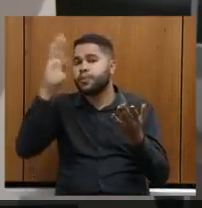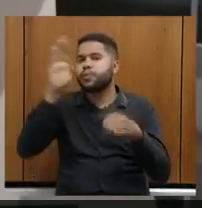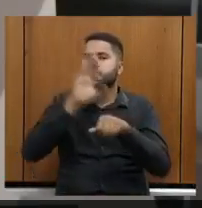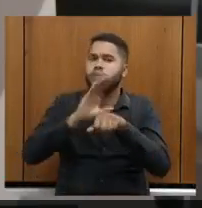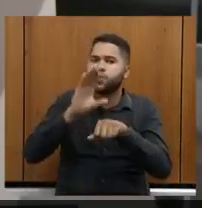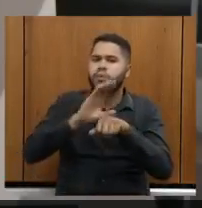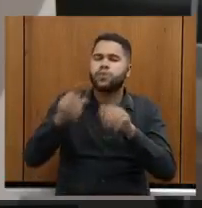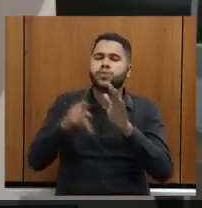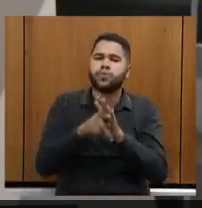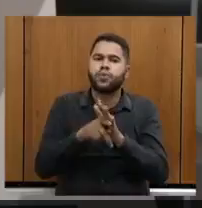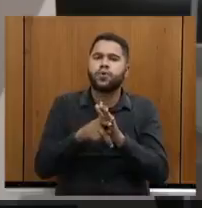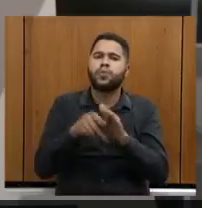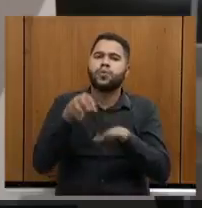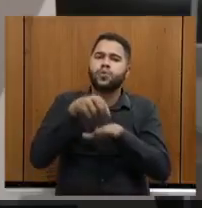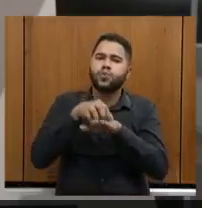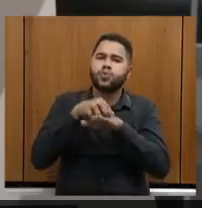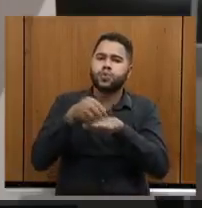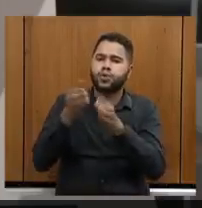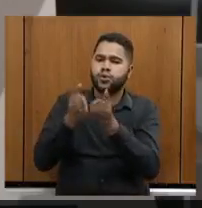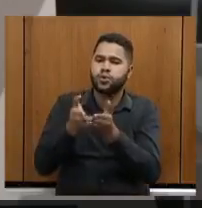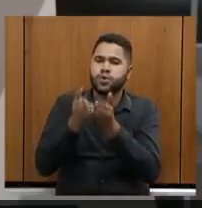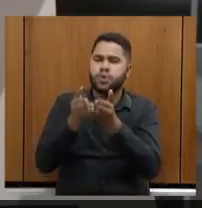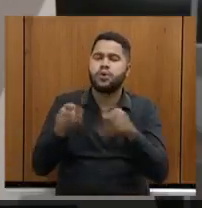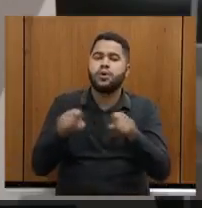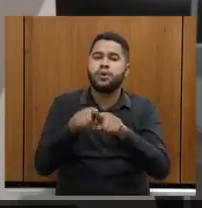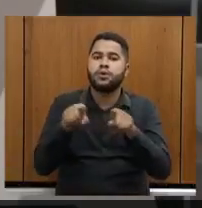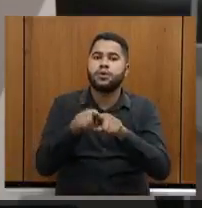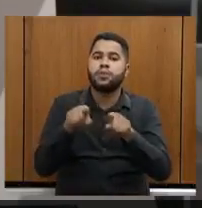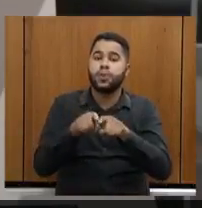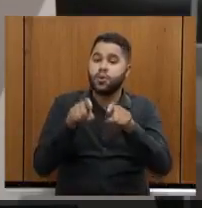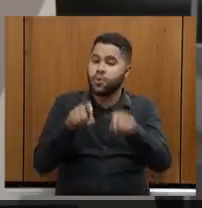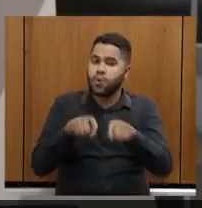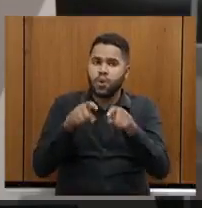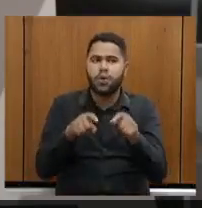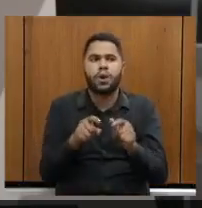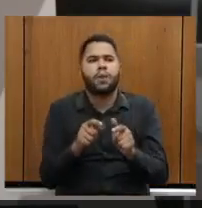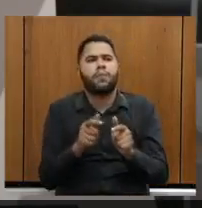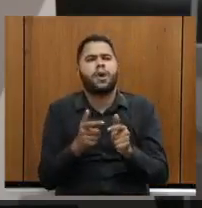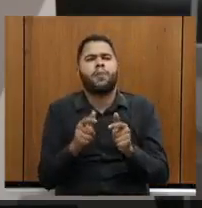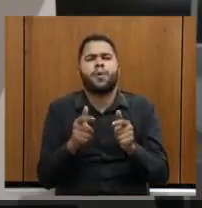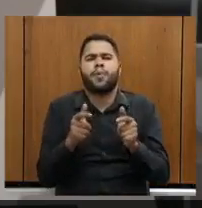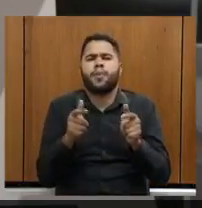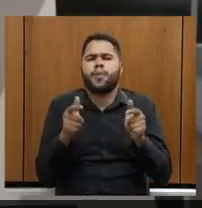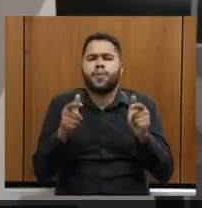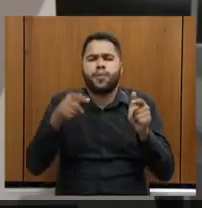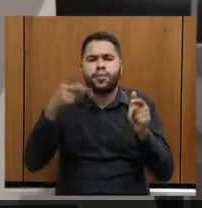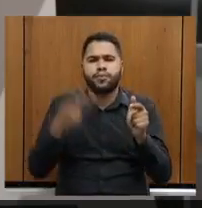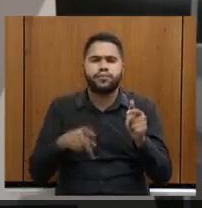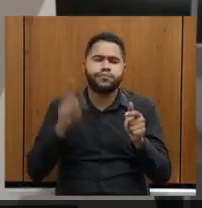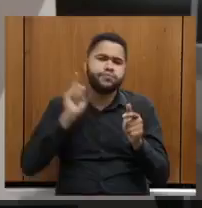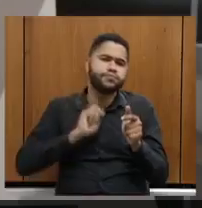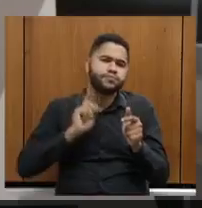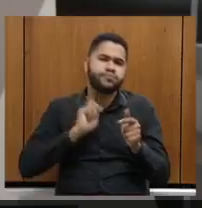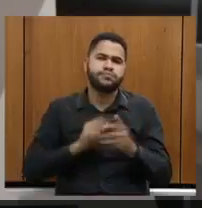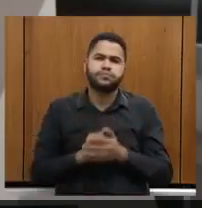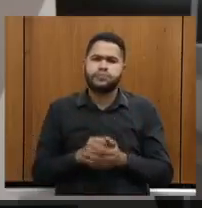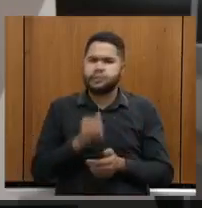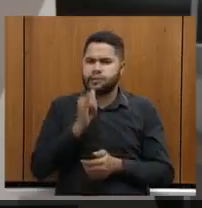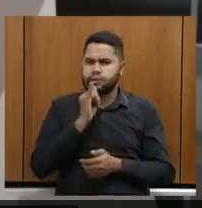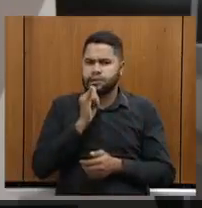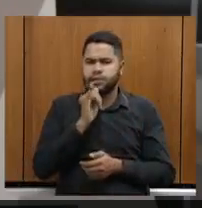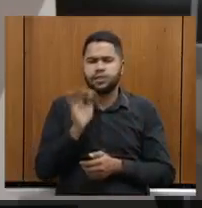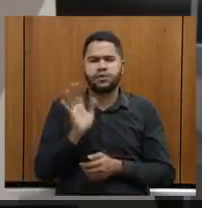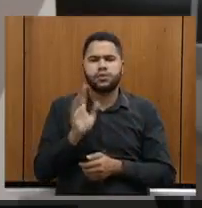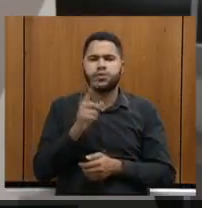para o turismo náutico e turismo rural, que cresce enormemente em Minas Gerais. Não é à toa